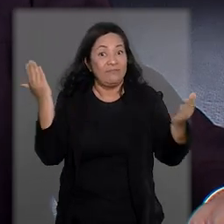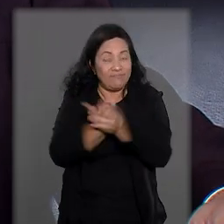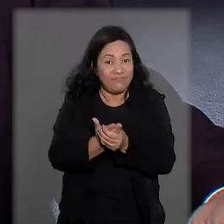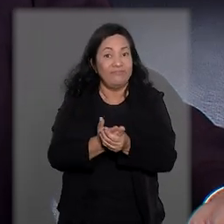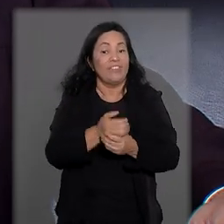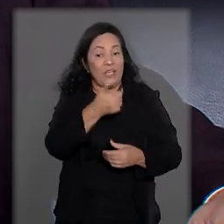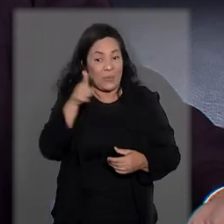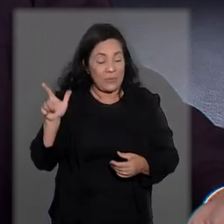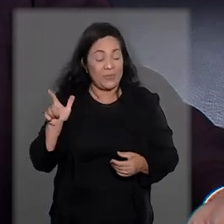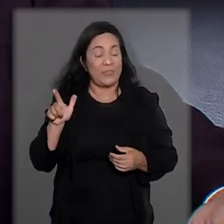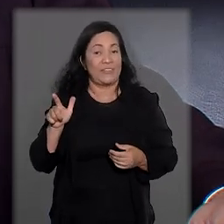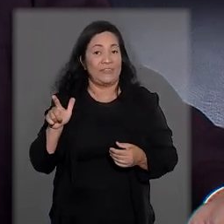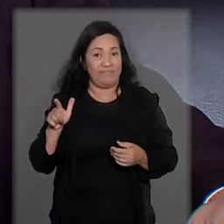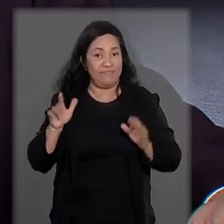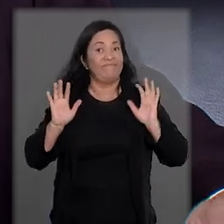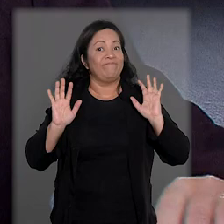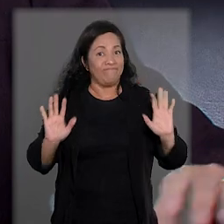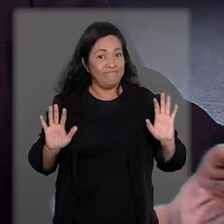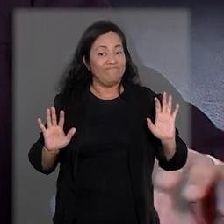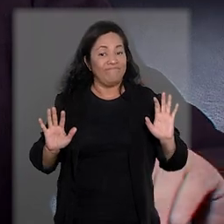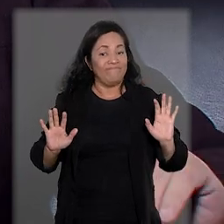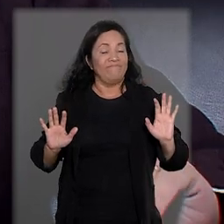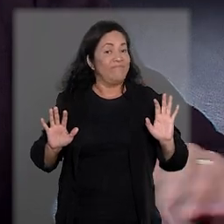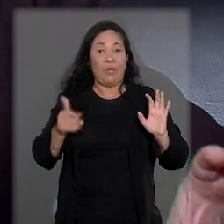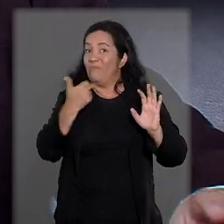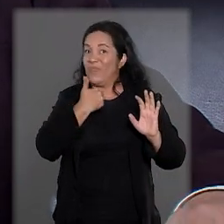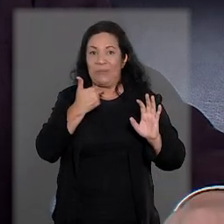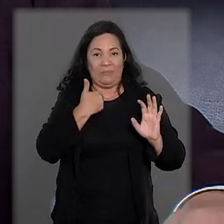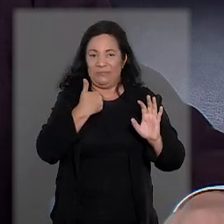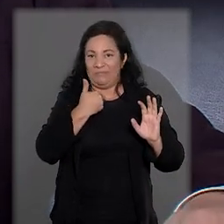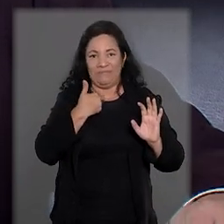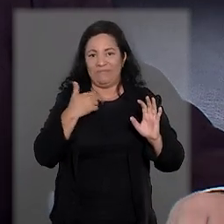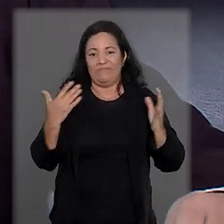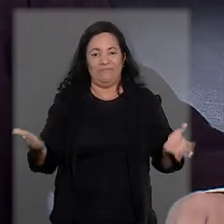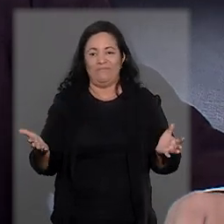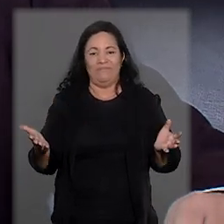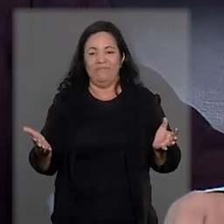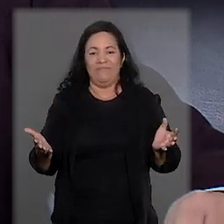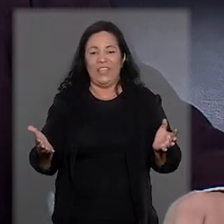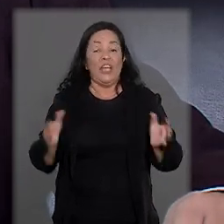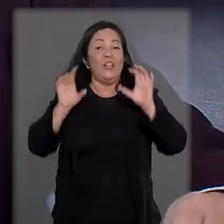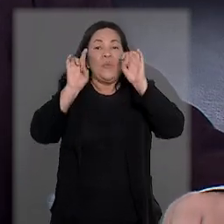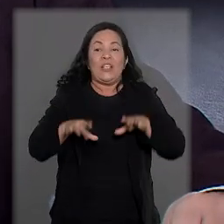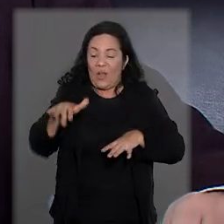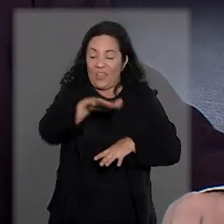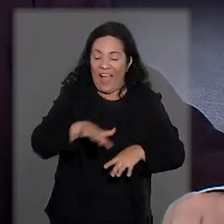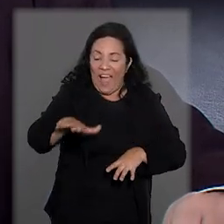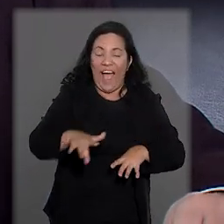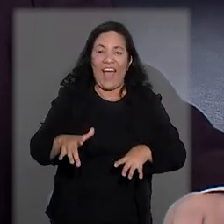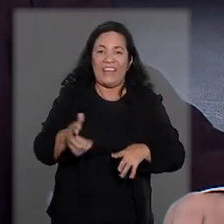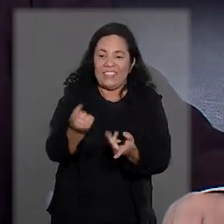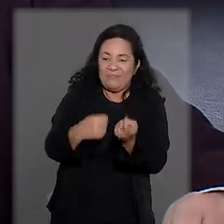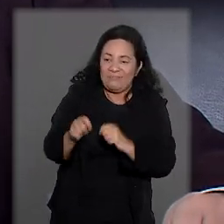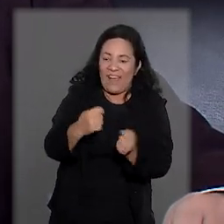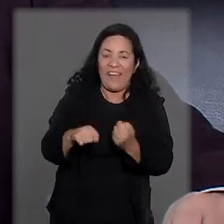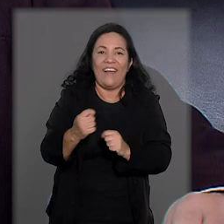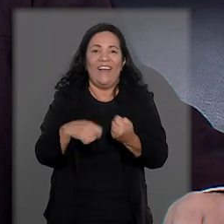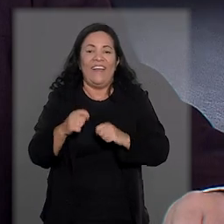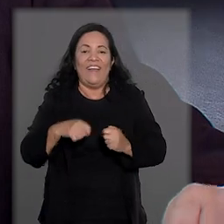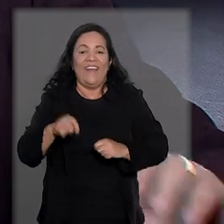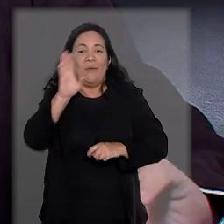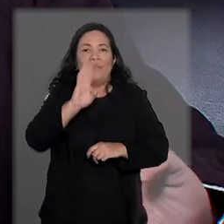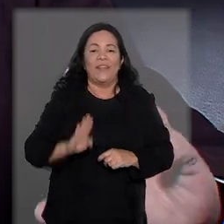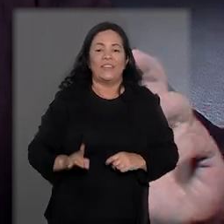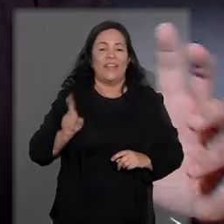qualquer lucro em curto prazo. Isso aí é inafastável, porque não é situação nem só do mercado brasileiro. Esse tipo de